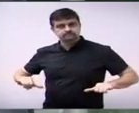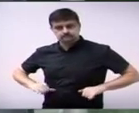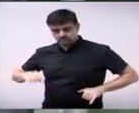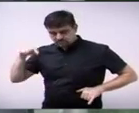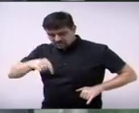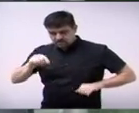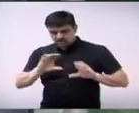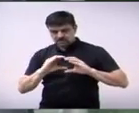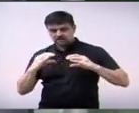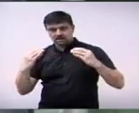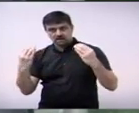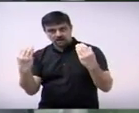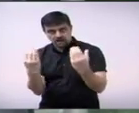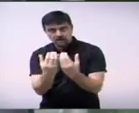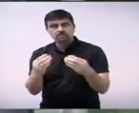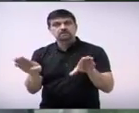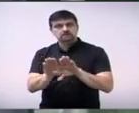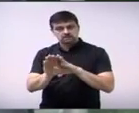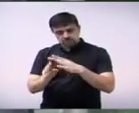com alguns vereadores